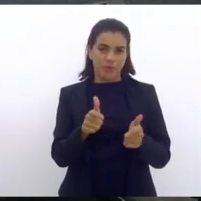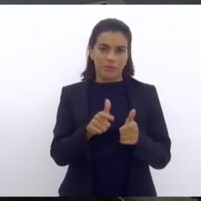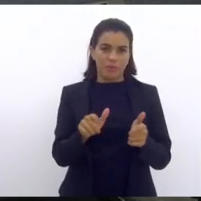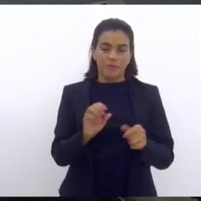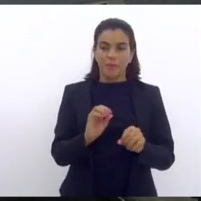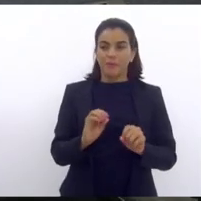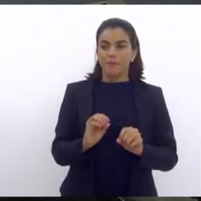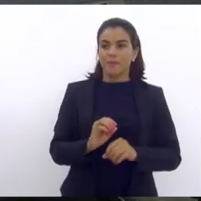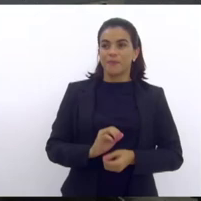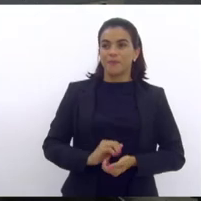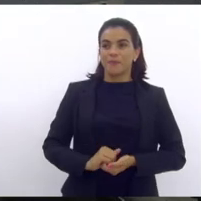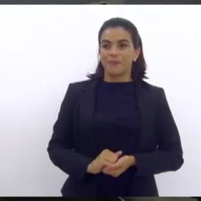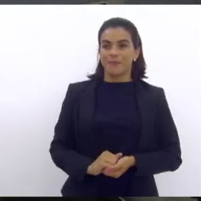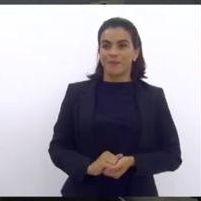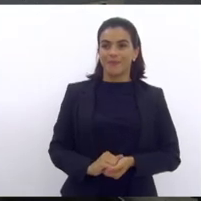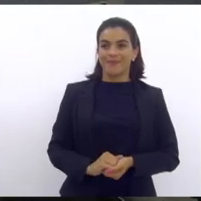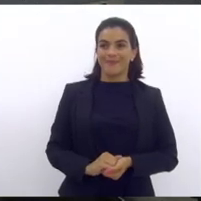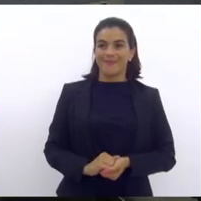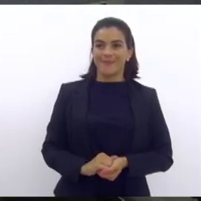Calma, Marquinhos, olha o coração.